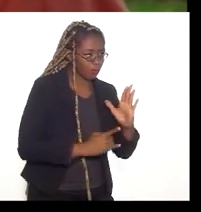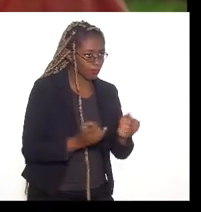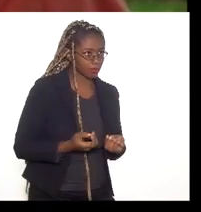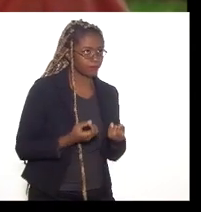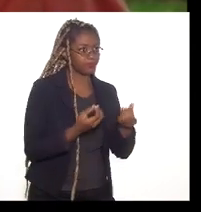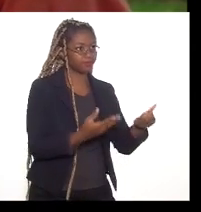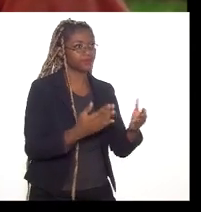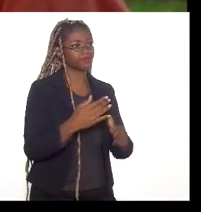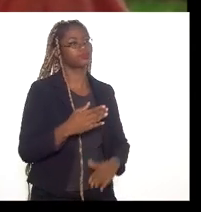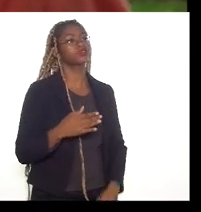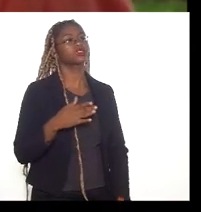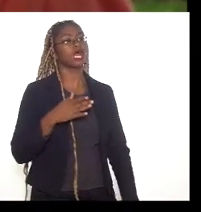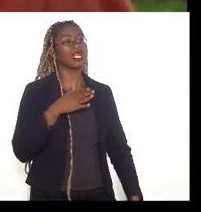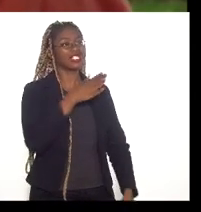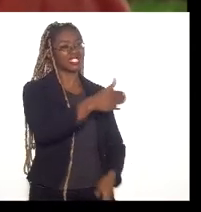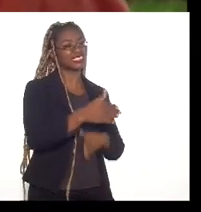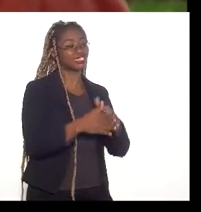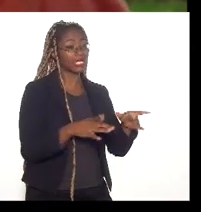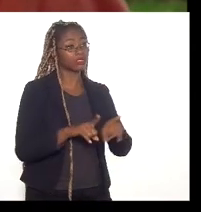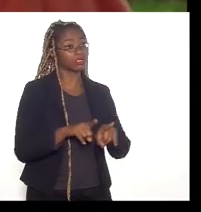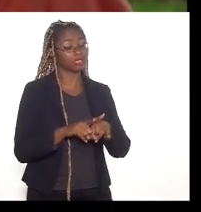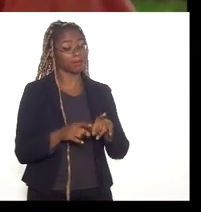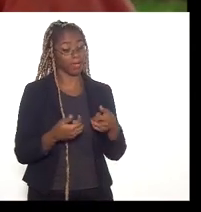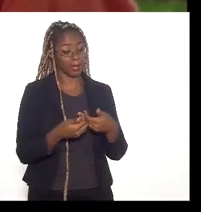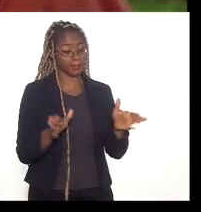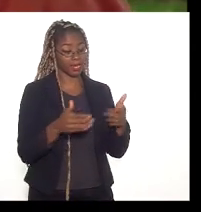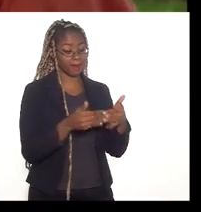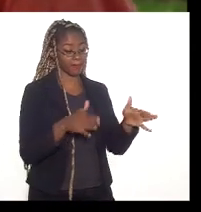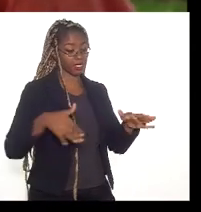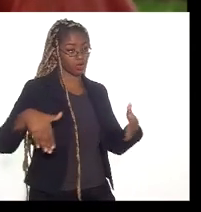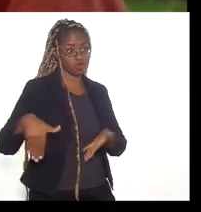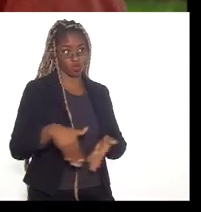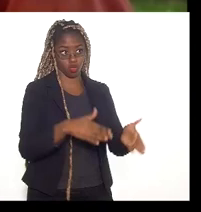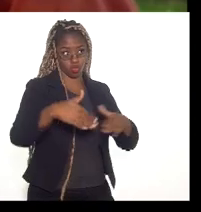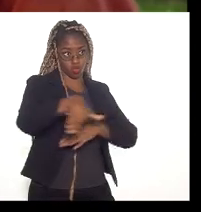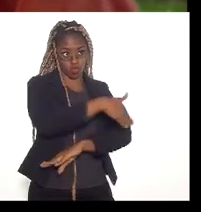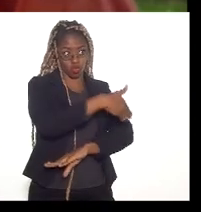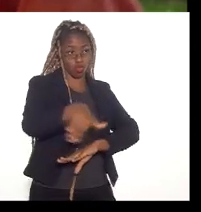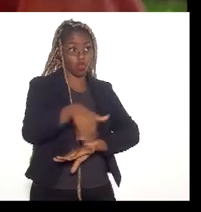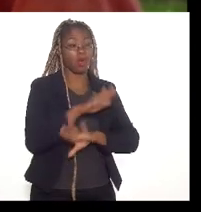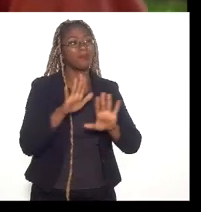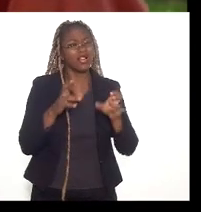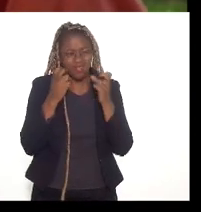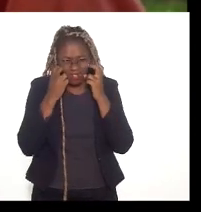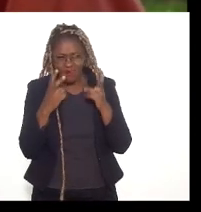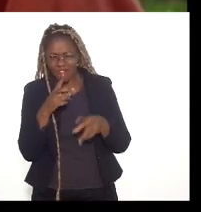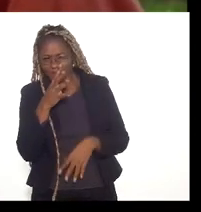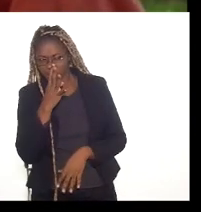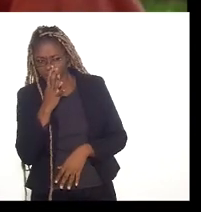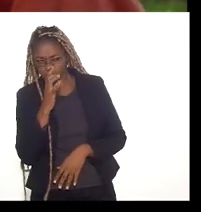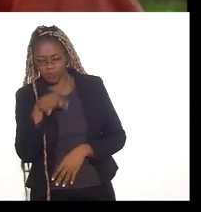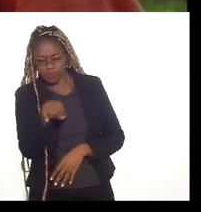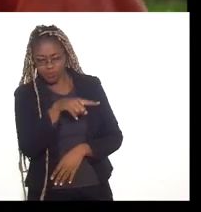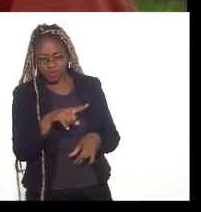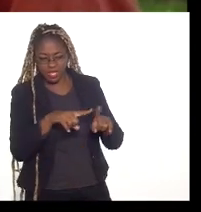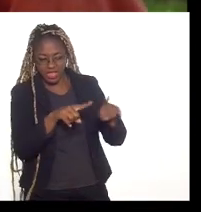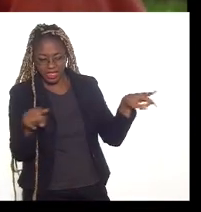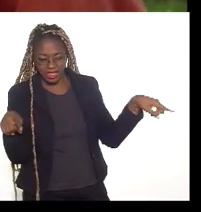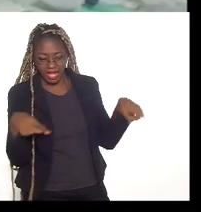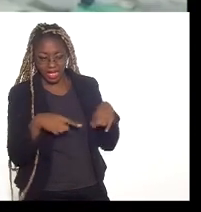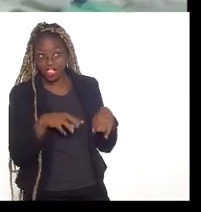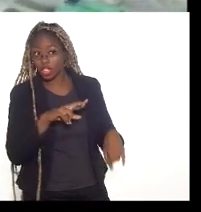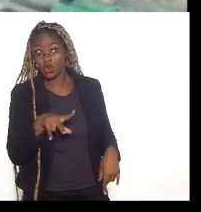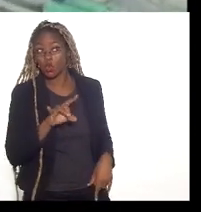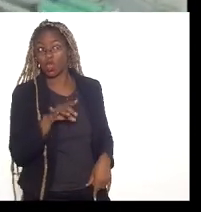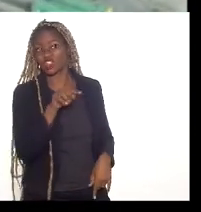mera abertura de ruas, porém, o que a gente tem observado no terreno é que tem acontecido muito mais do que